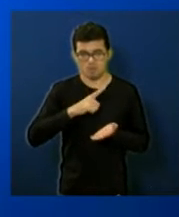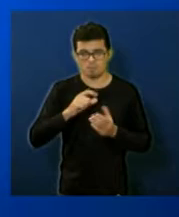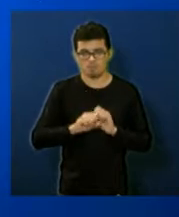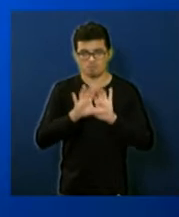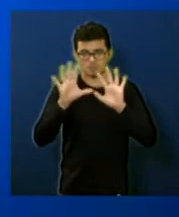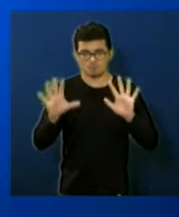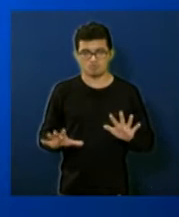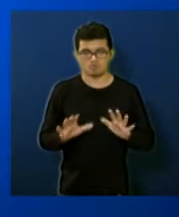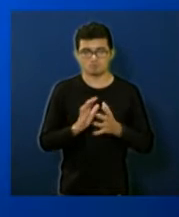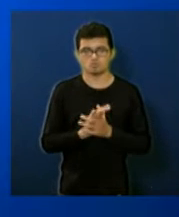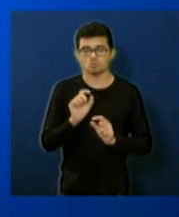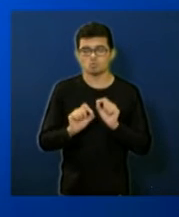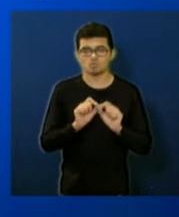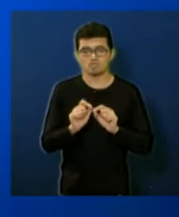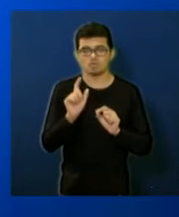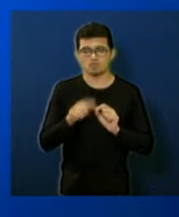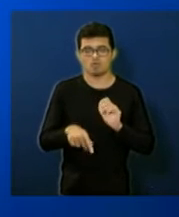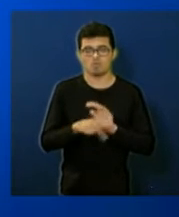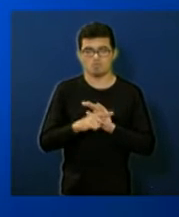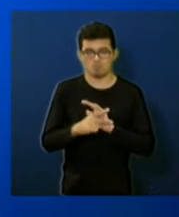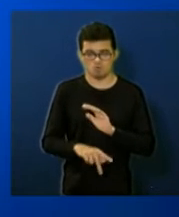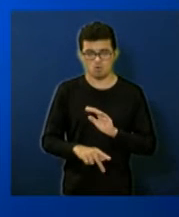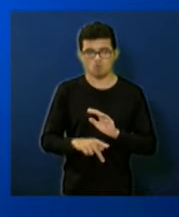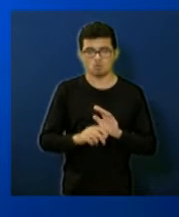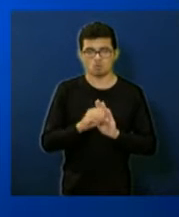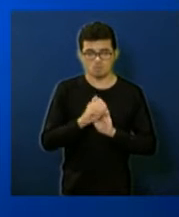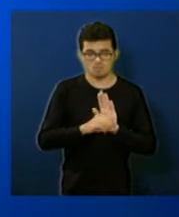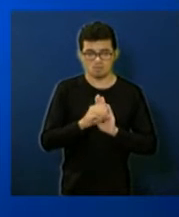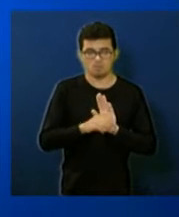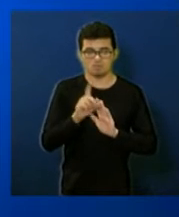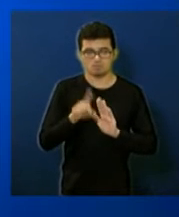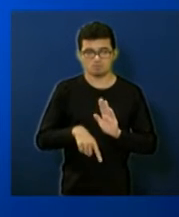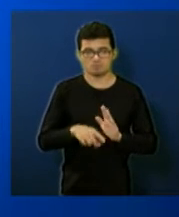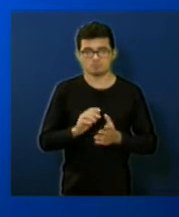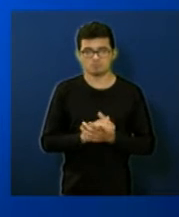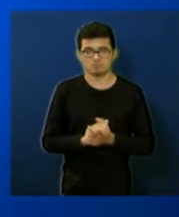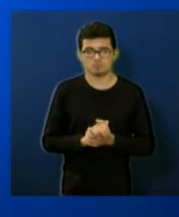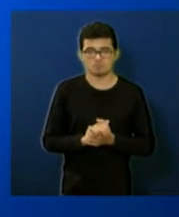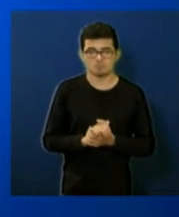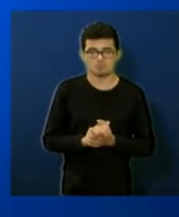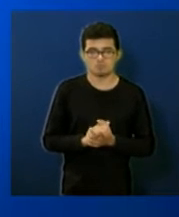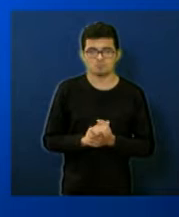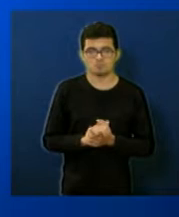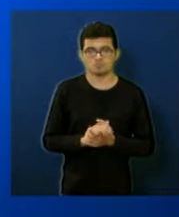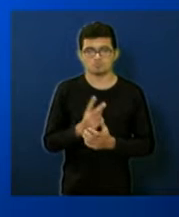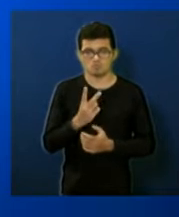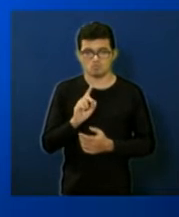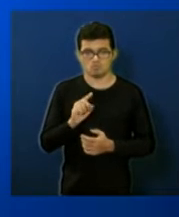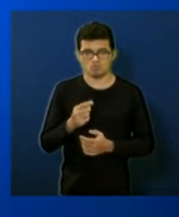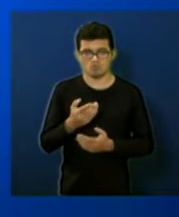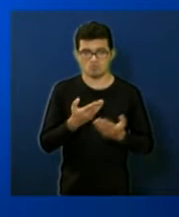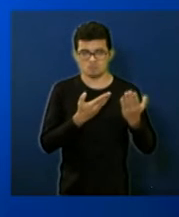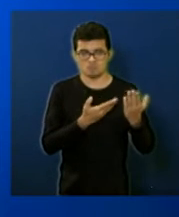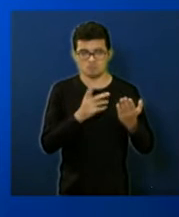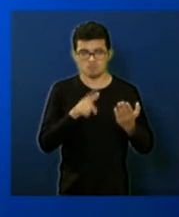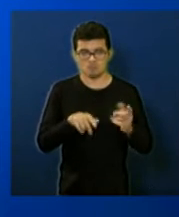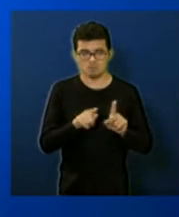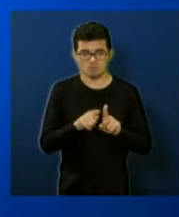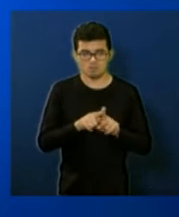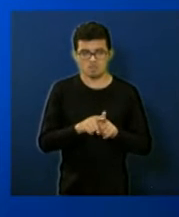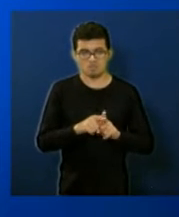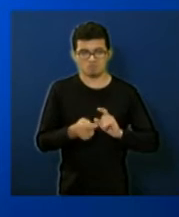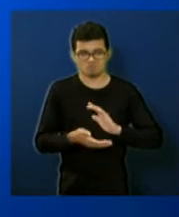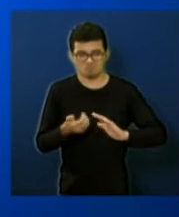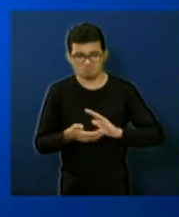mais claro para todos o que está previsto dentro do nosso orçamento dragagem de lodo da ETR Araquara 2 milhões de reais o desastoreamento da